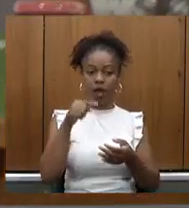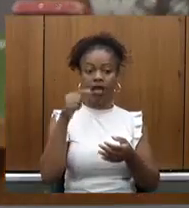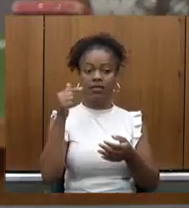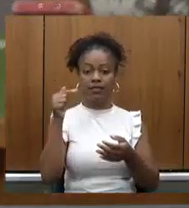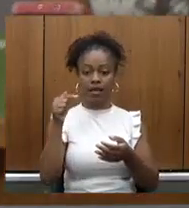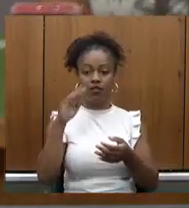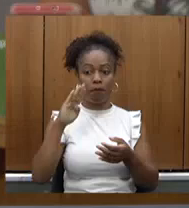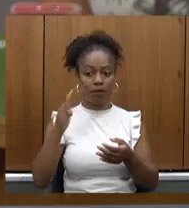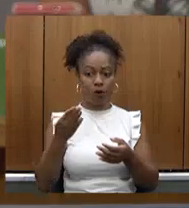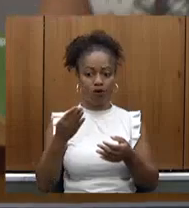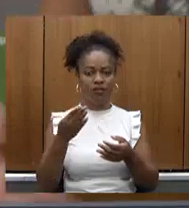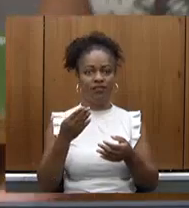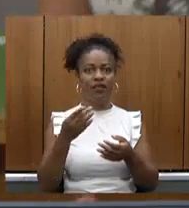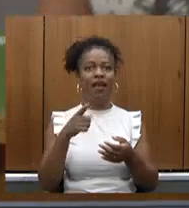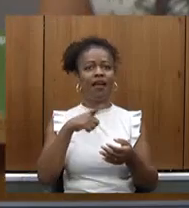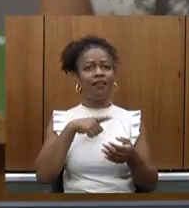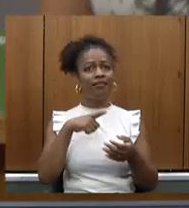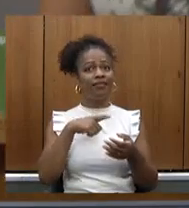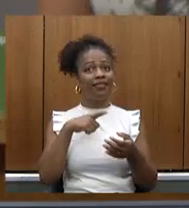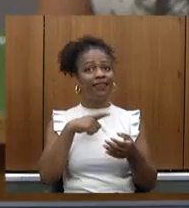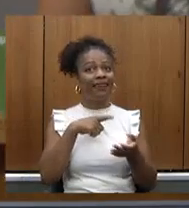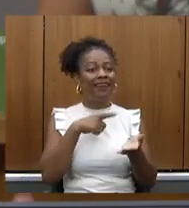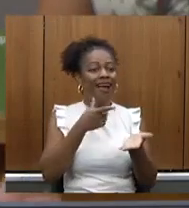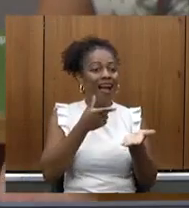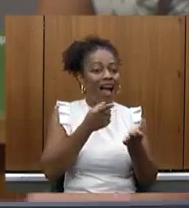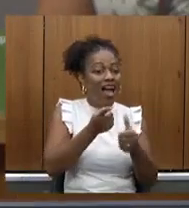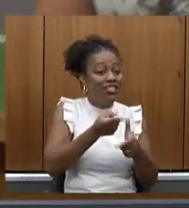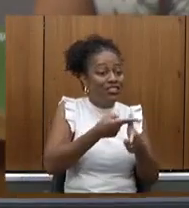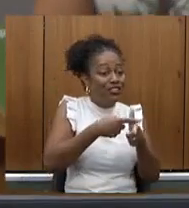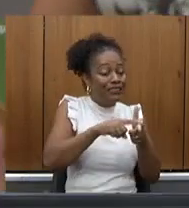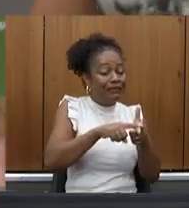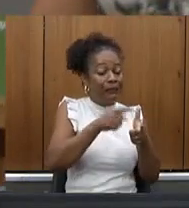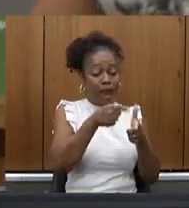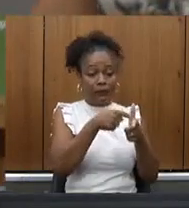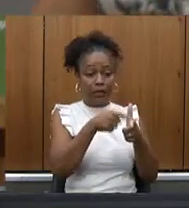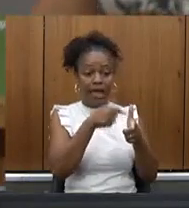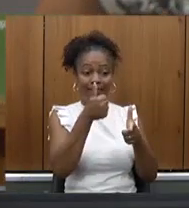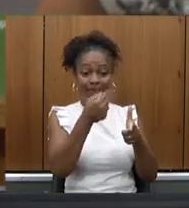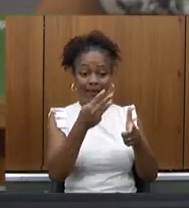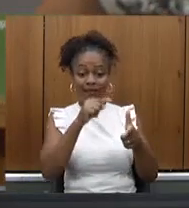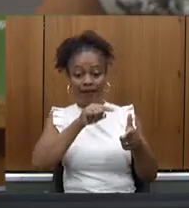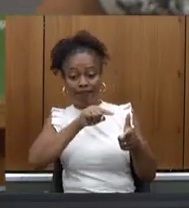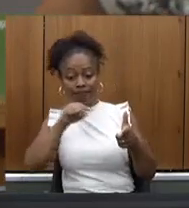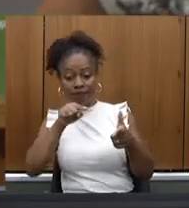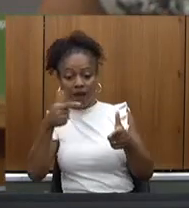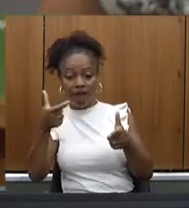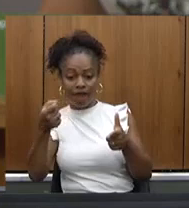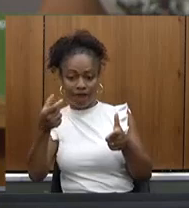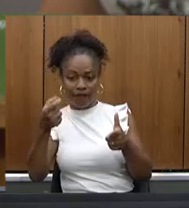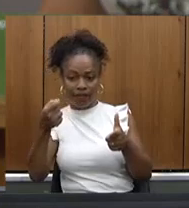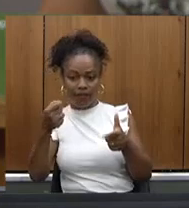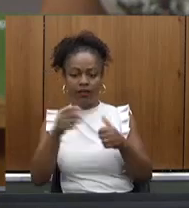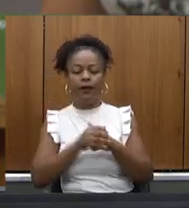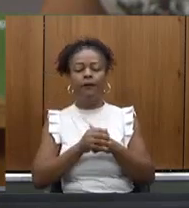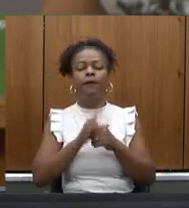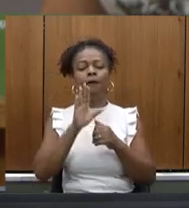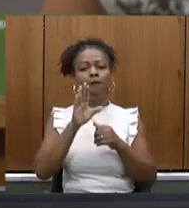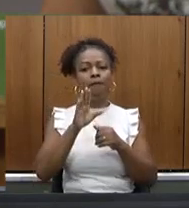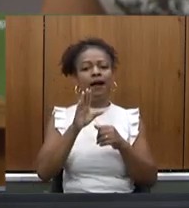dívidas assim o grosso mesmo é de 13 a 20 mas nós temos dívida até de 2009 dentro do acordo